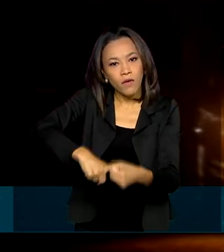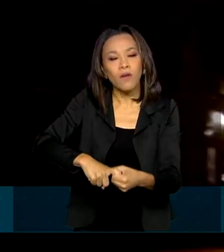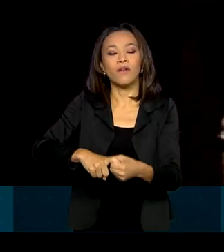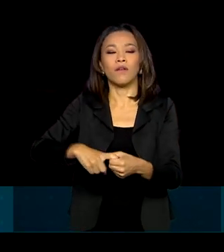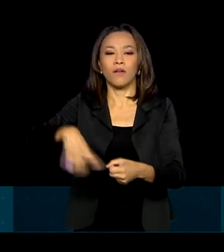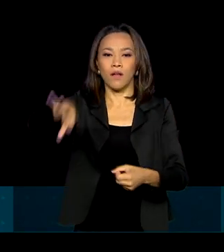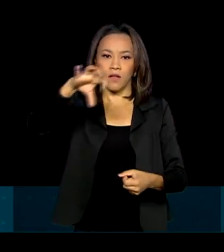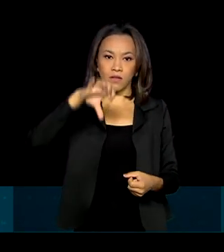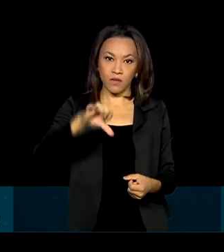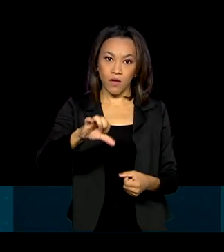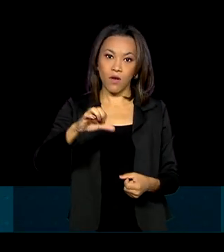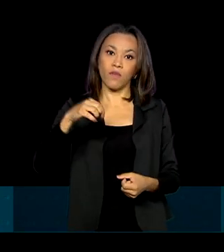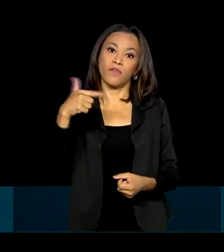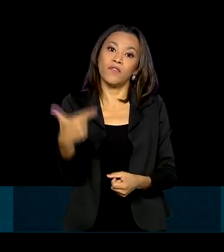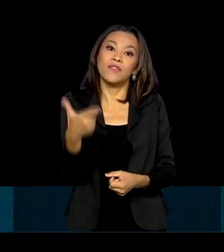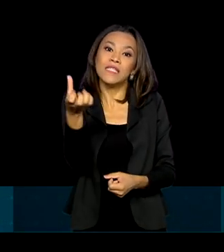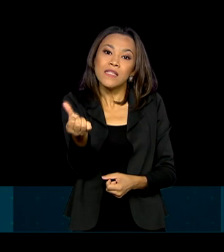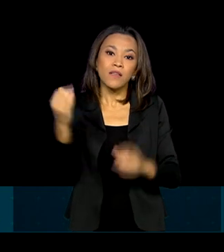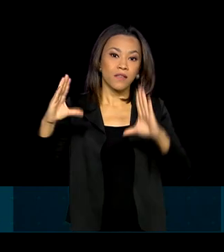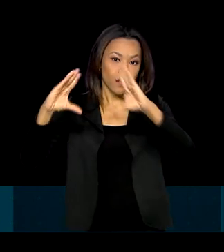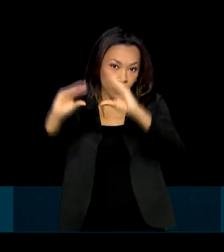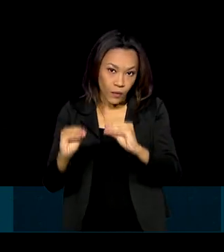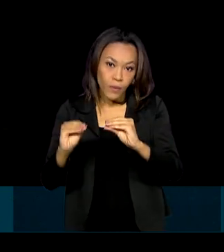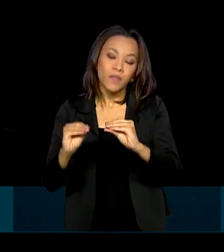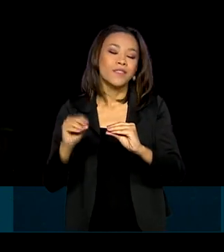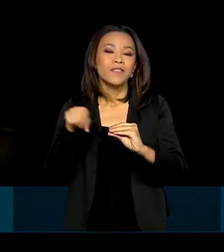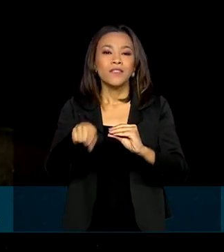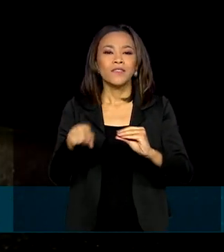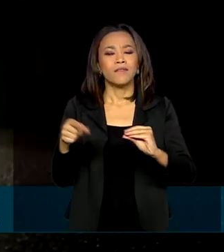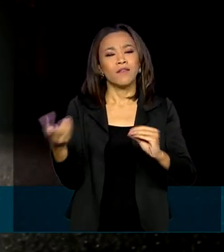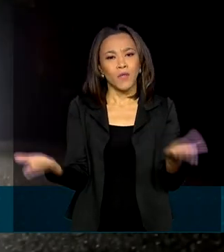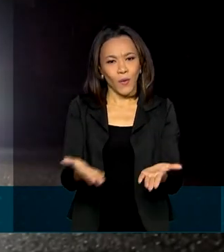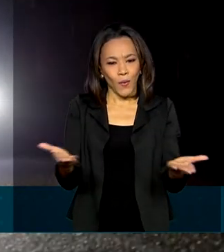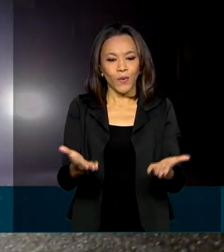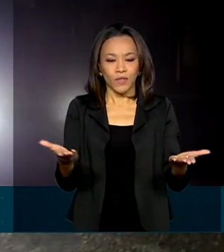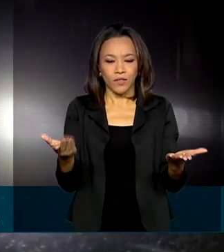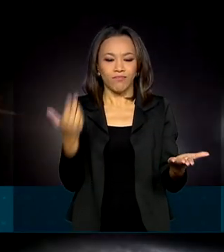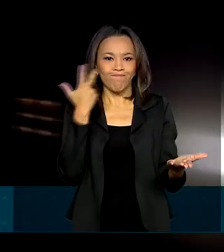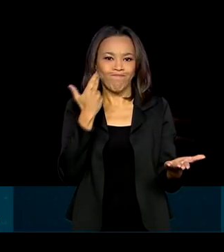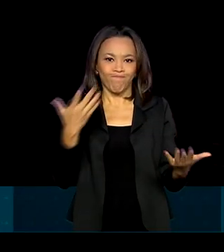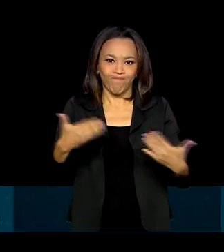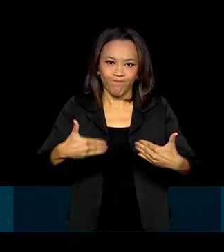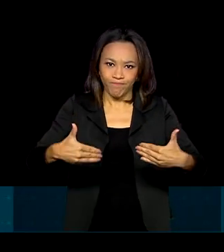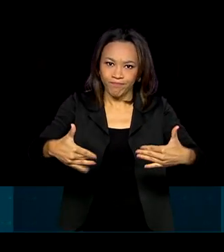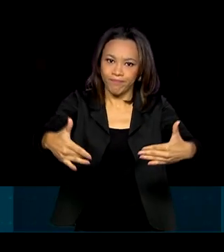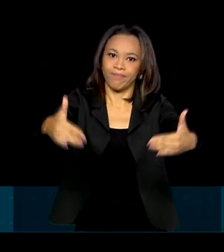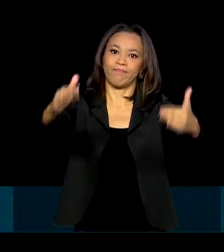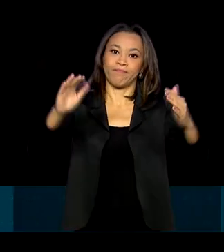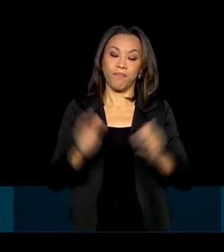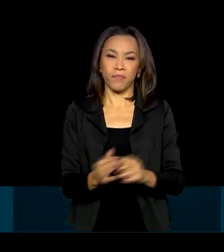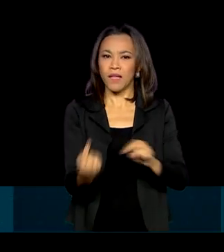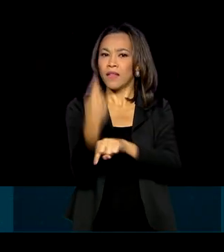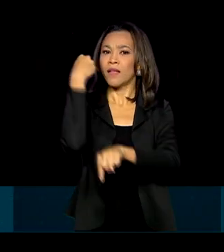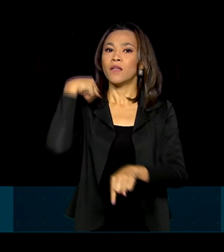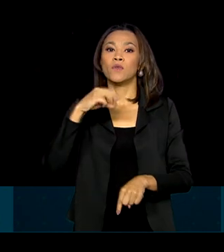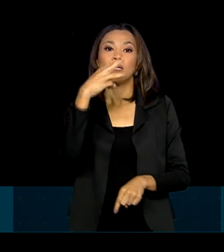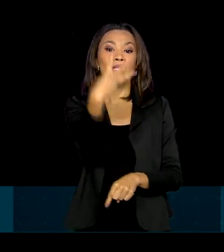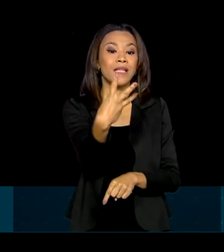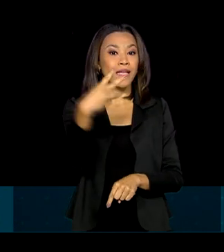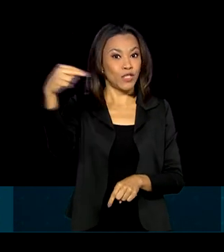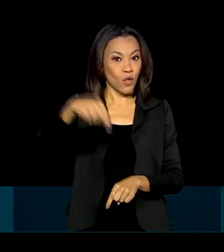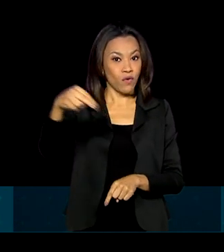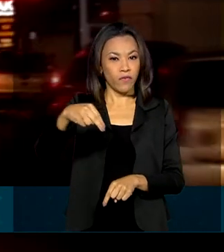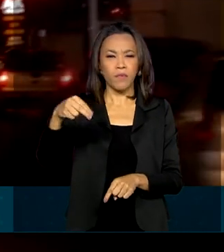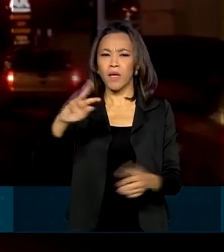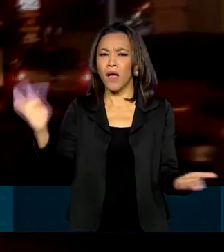9h26 da noite, chegando ao patamar atual de geração. Desde o dia 3 de novembro, em que a explosão